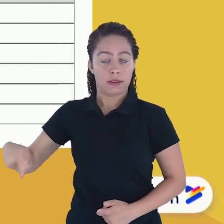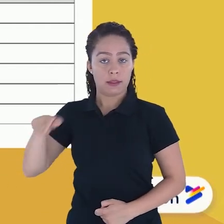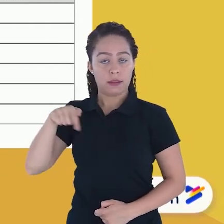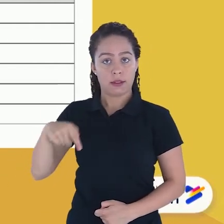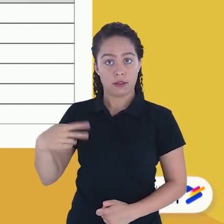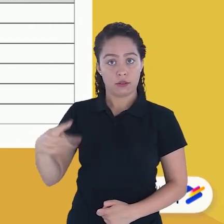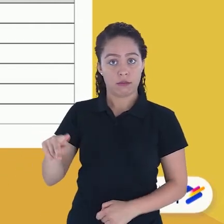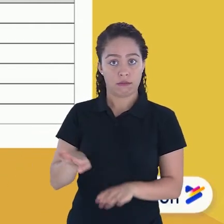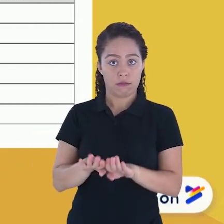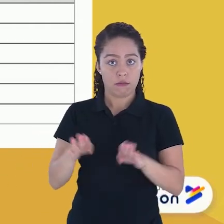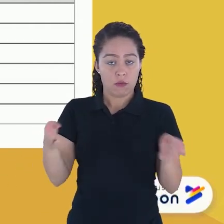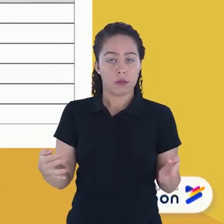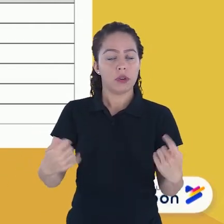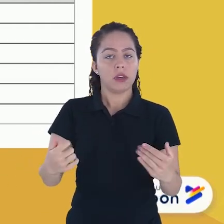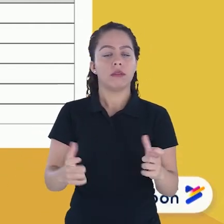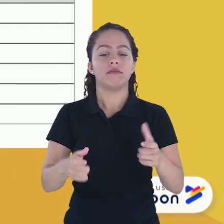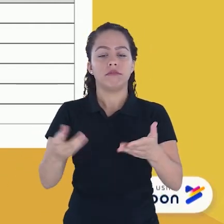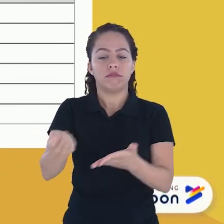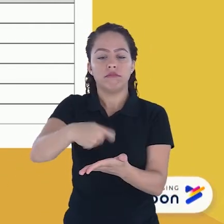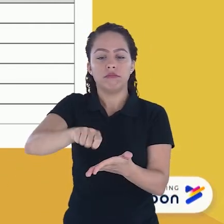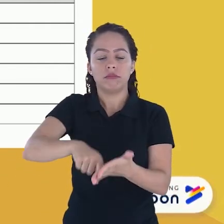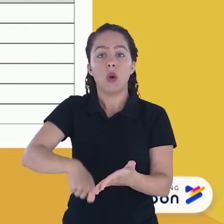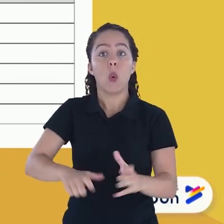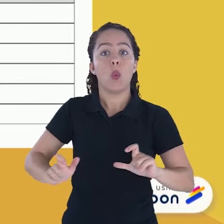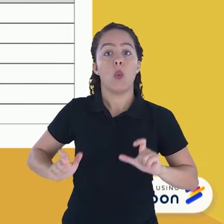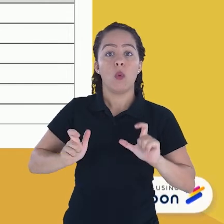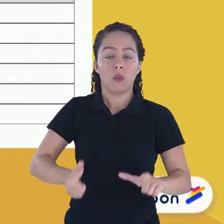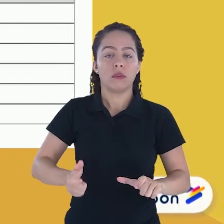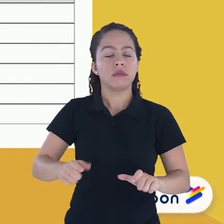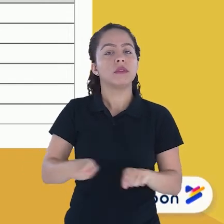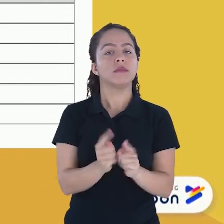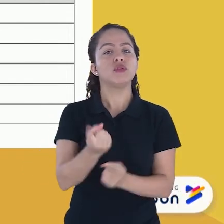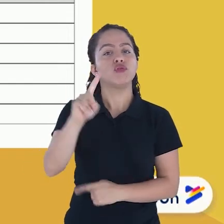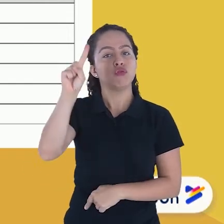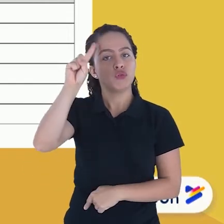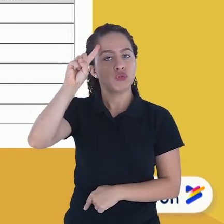O presidente da banca deve preencher a data e o local